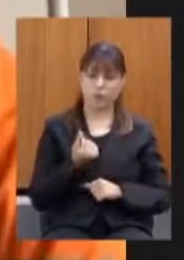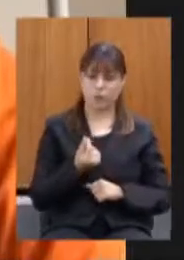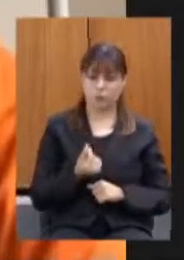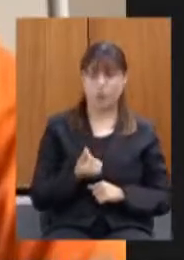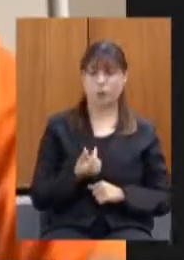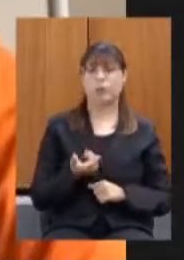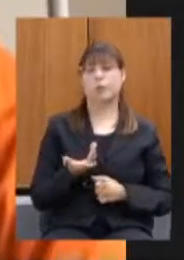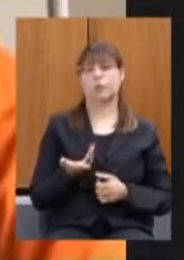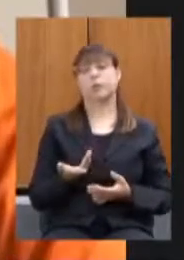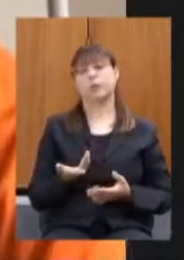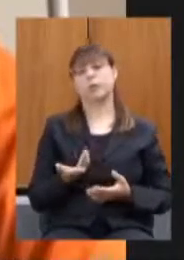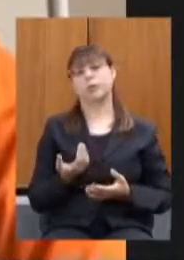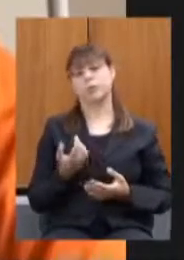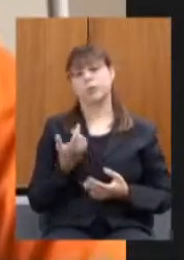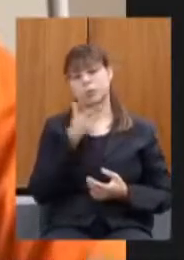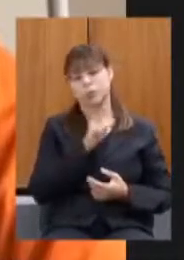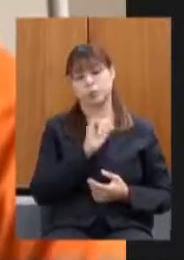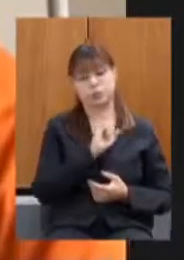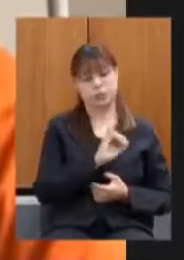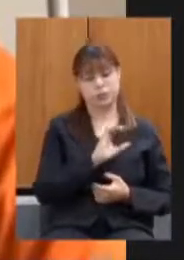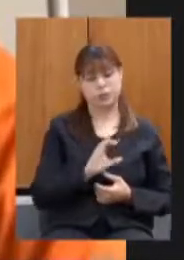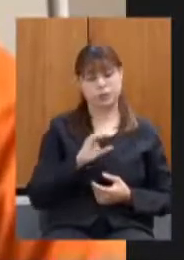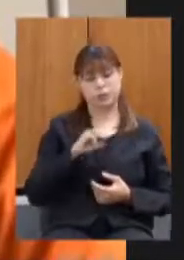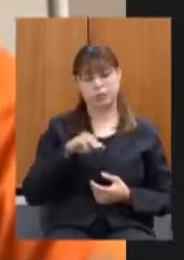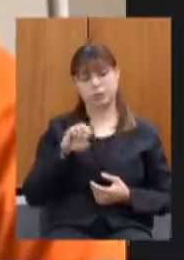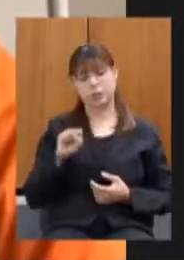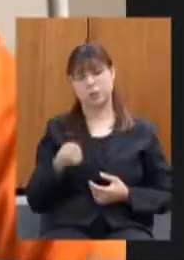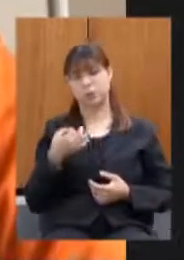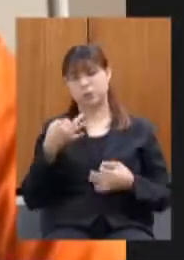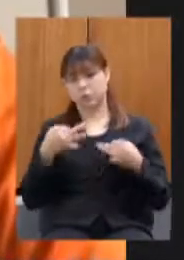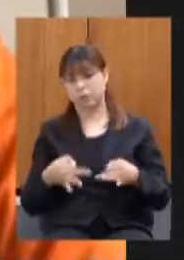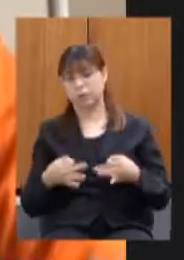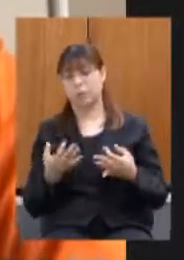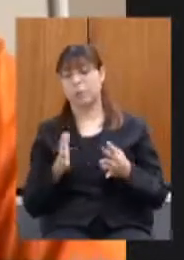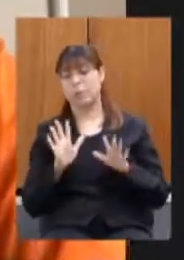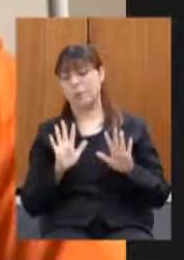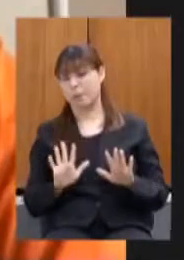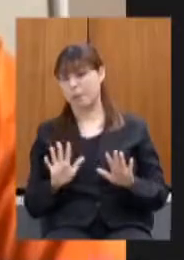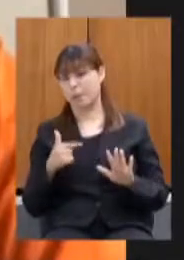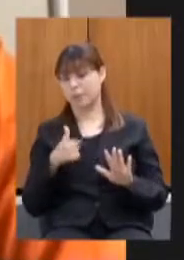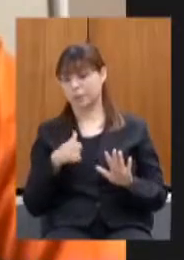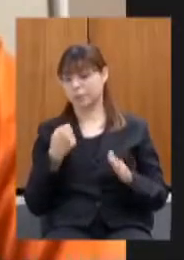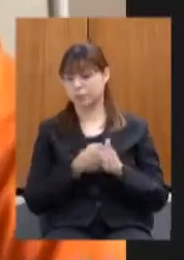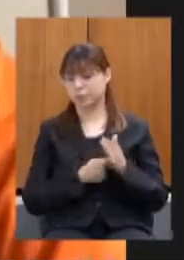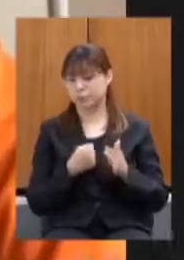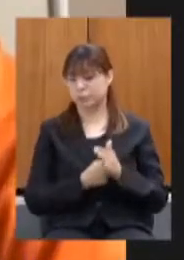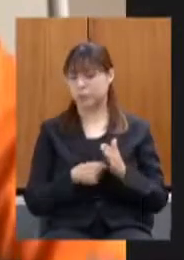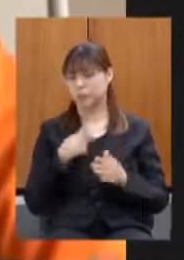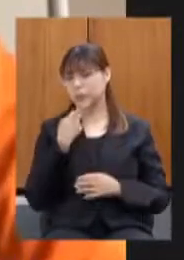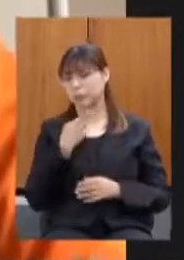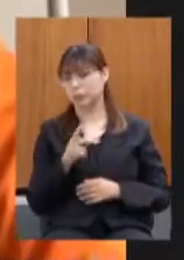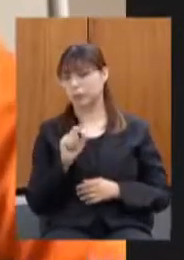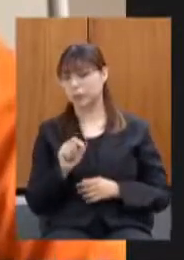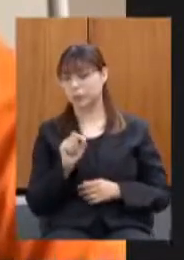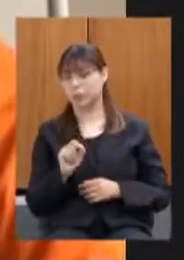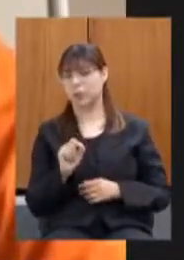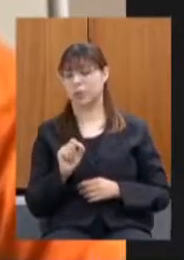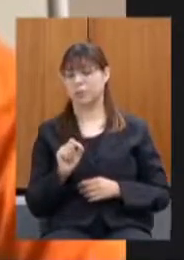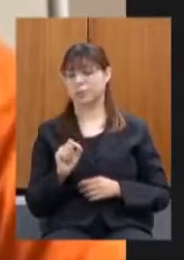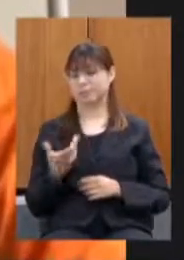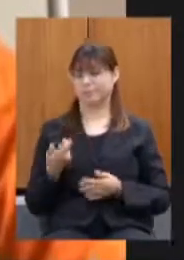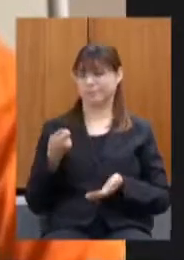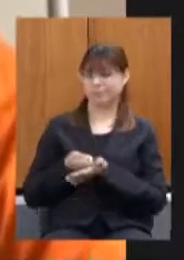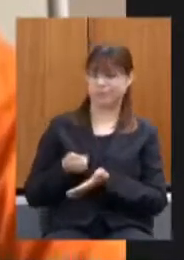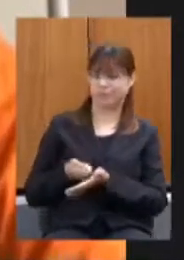cobrado o ICMS de forma na substituição porém o que eu bato muito no ponto aqui é que cobrar de vocês